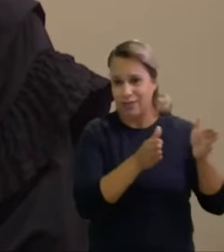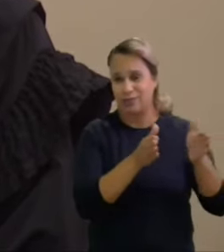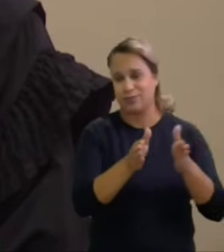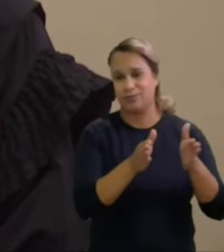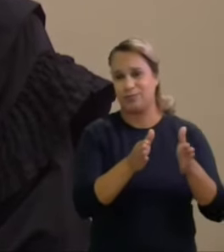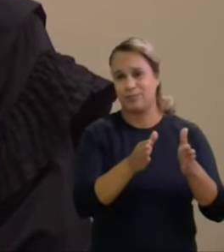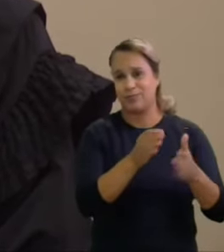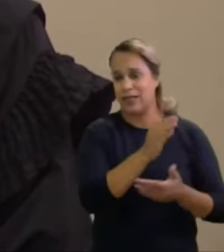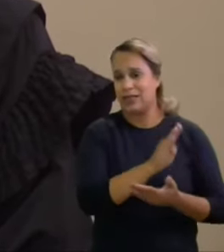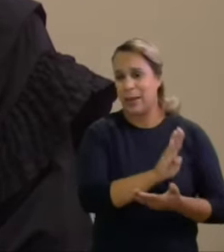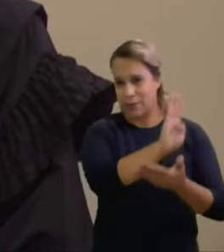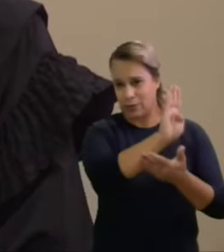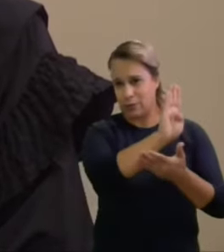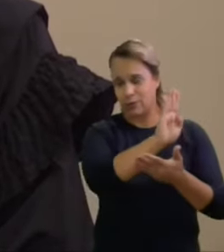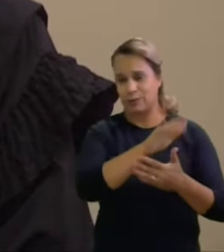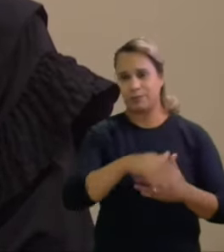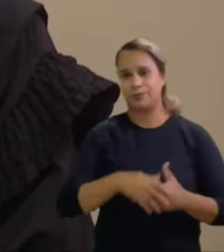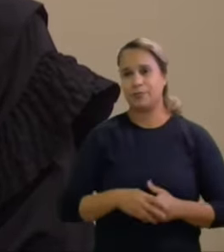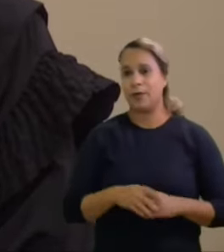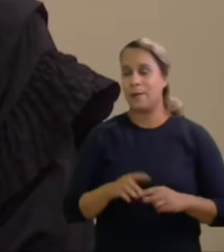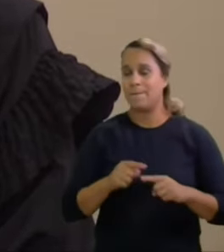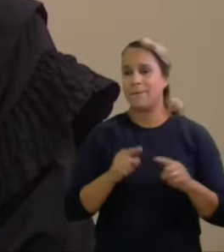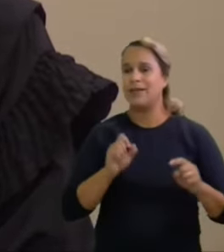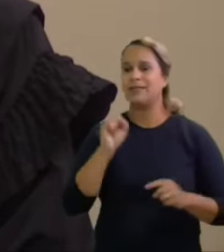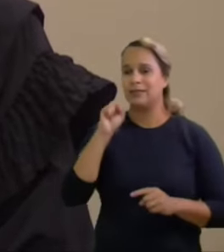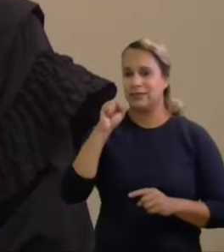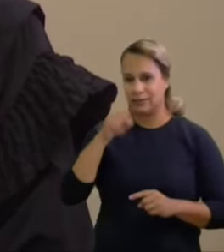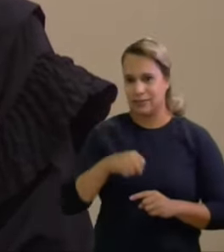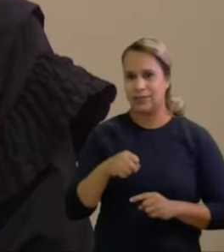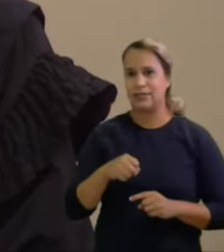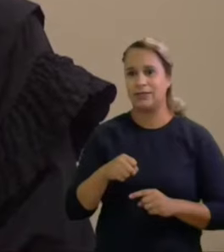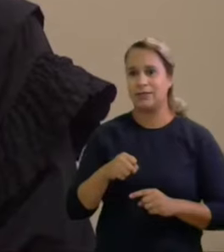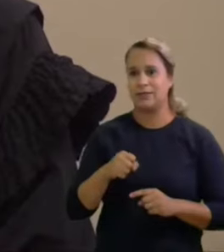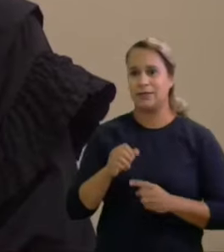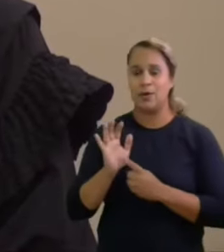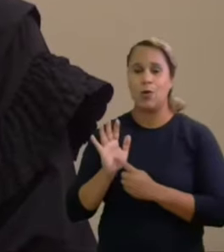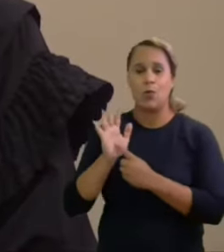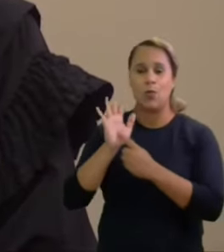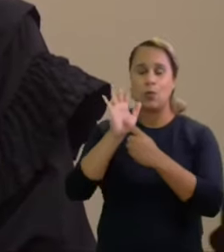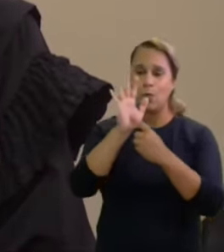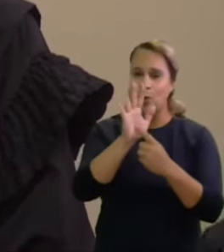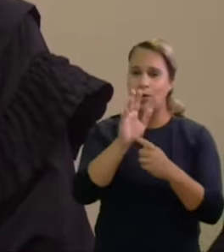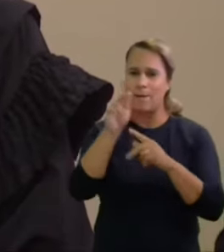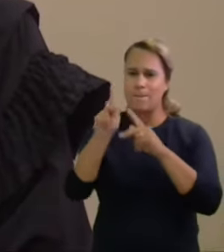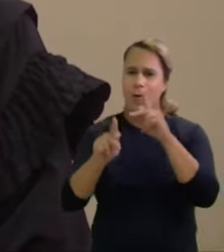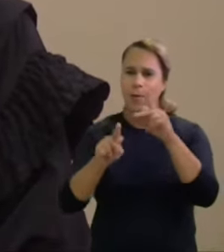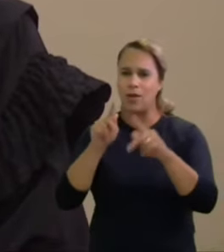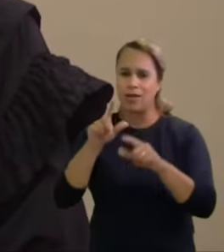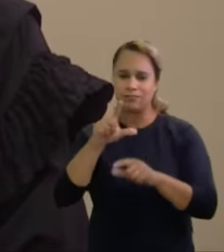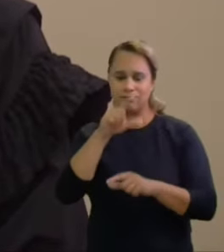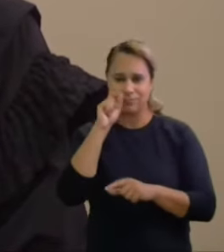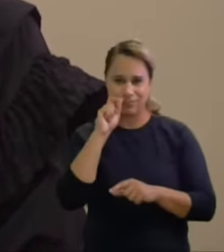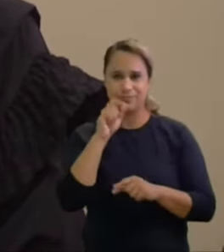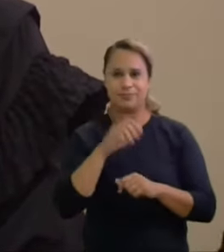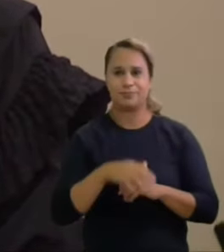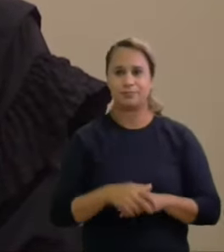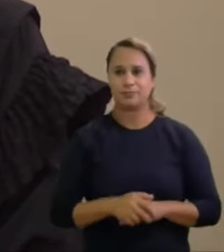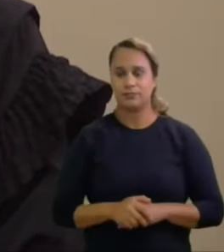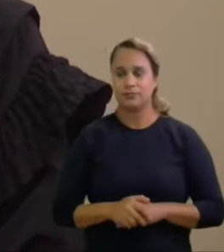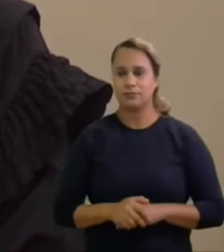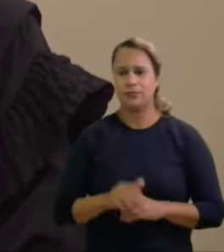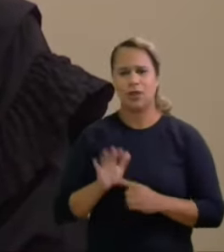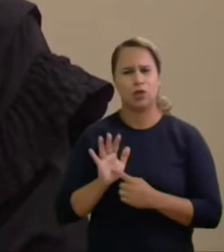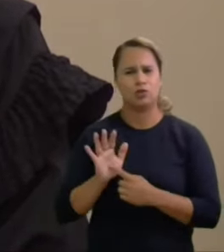à vontade popular então senhor presidente por esses motivos aqui por todo o exposto e com as